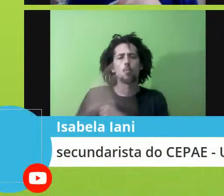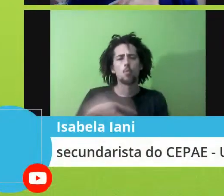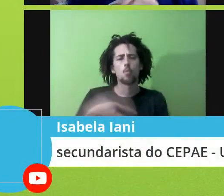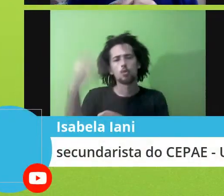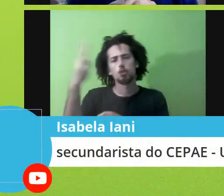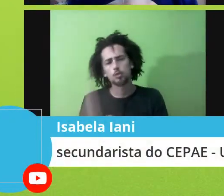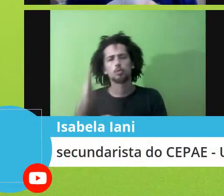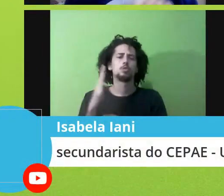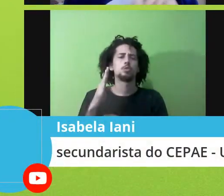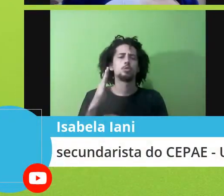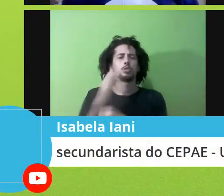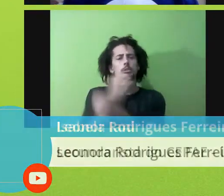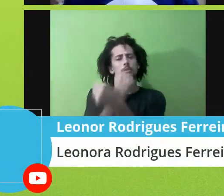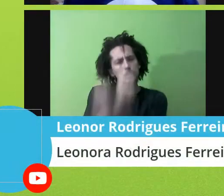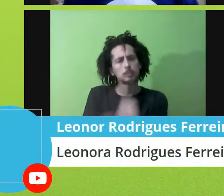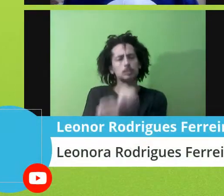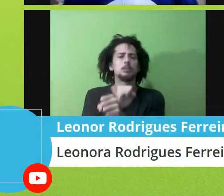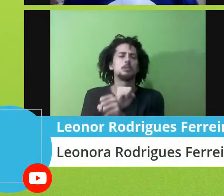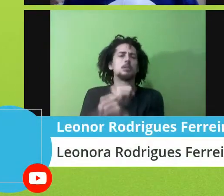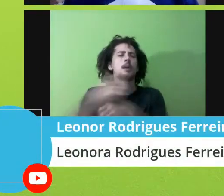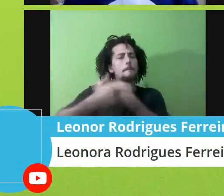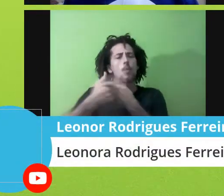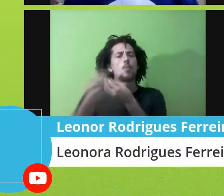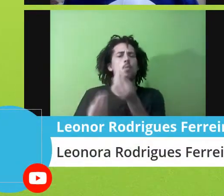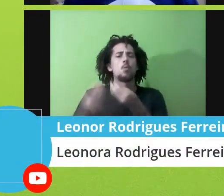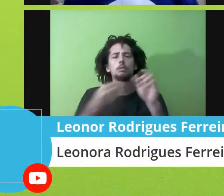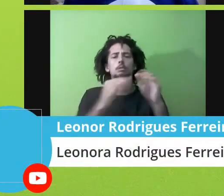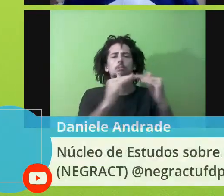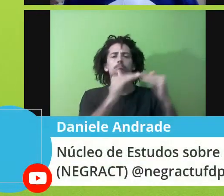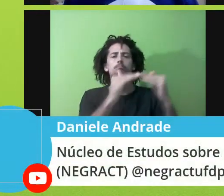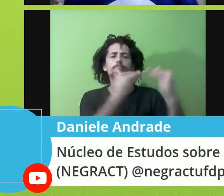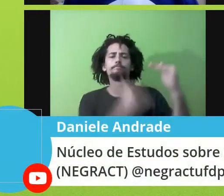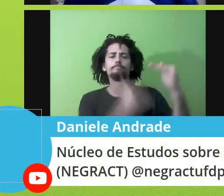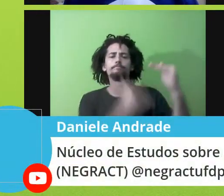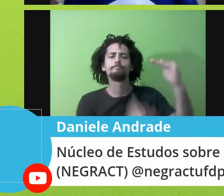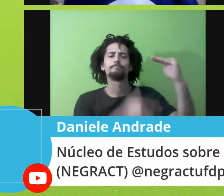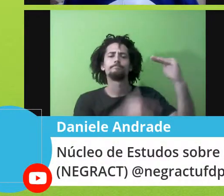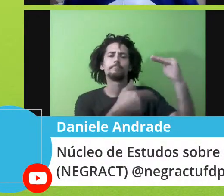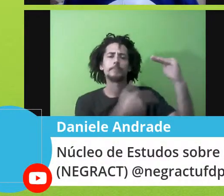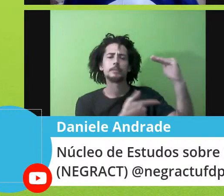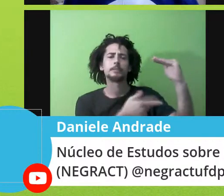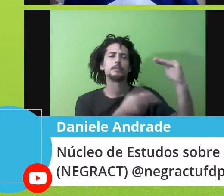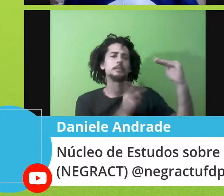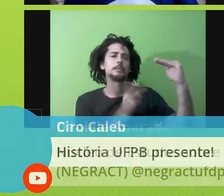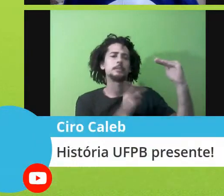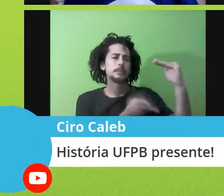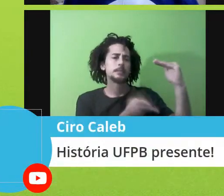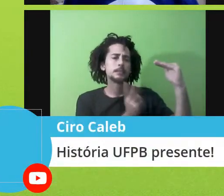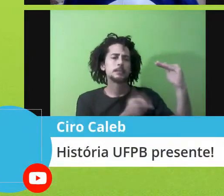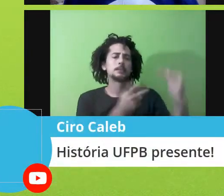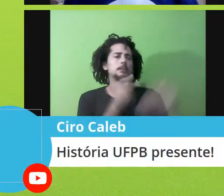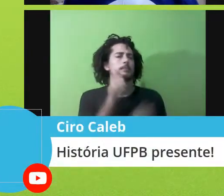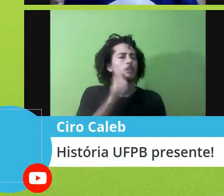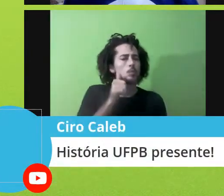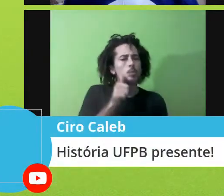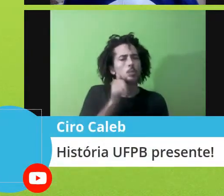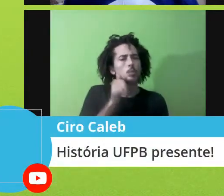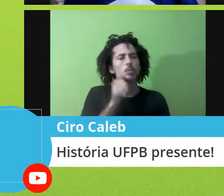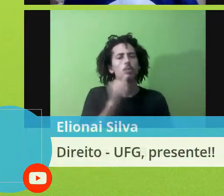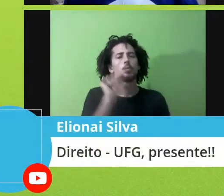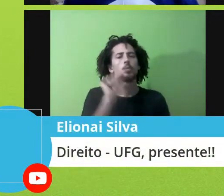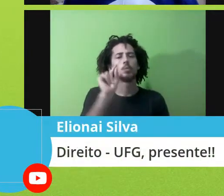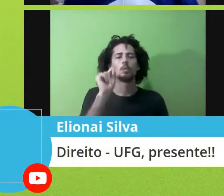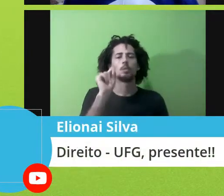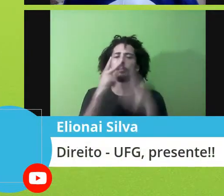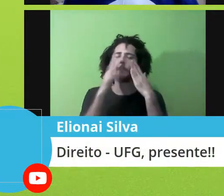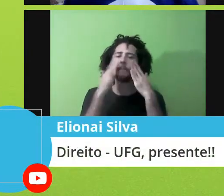mulher, né, o patriarcado, em invisibilizar completamente as lutas por direitos sexuais e